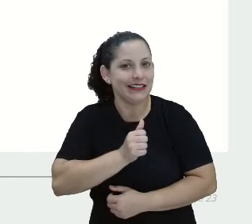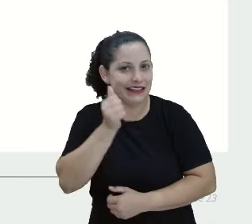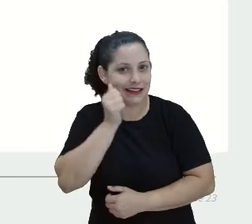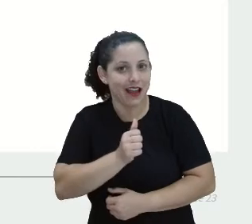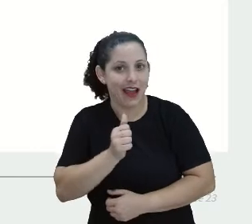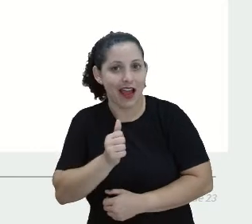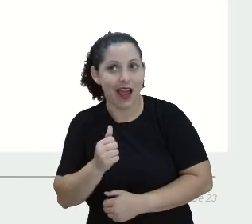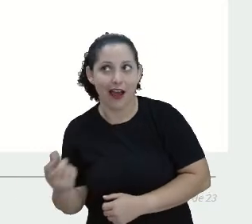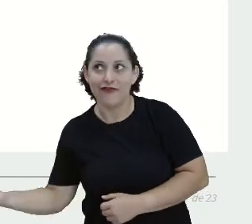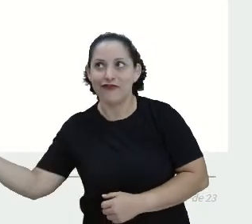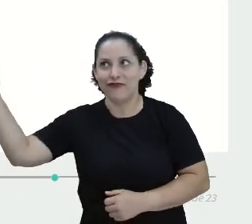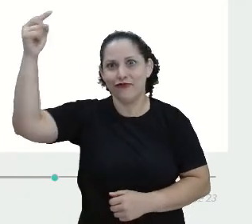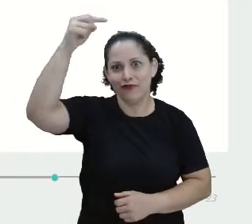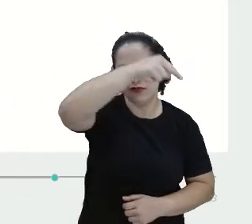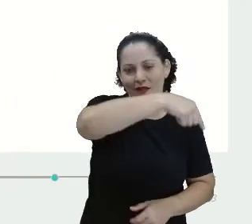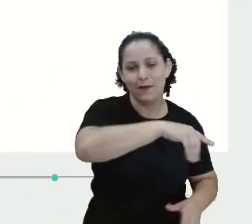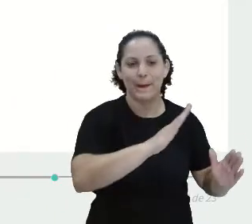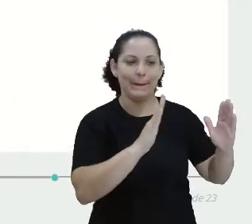casais.